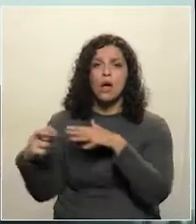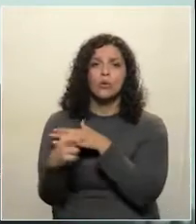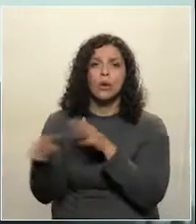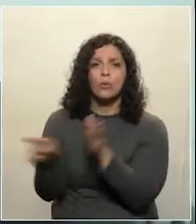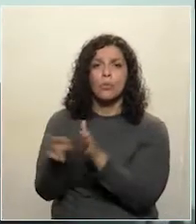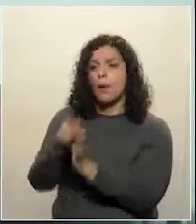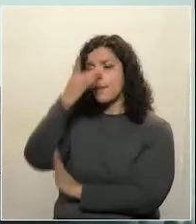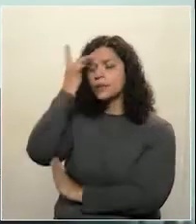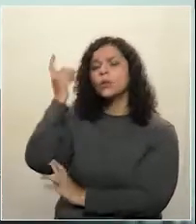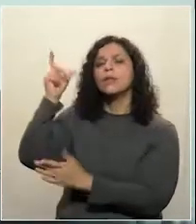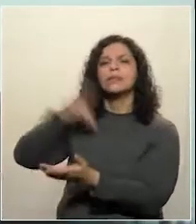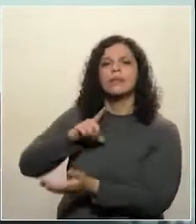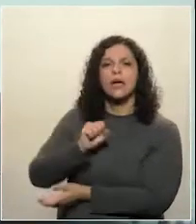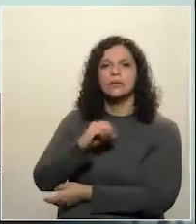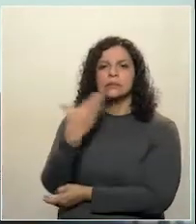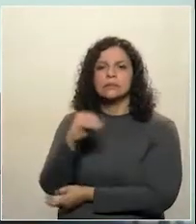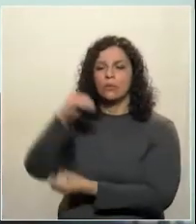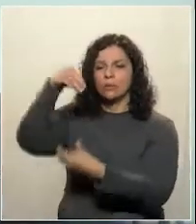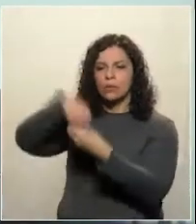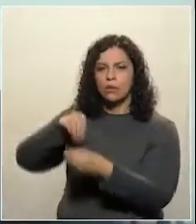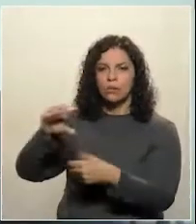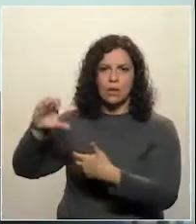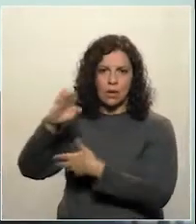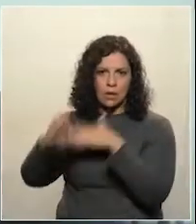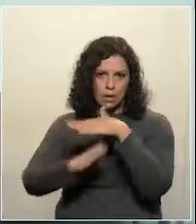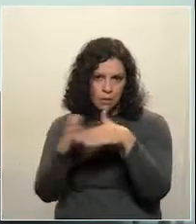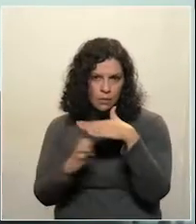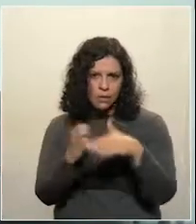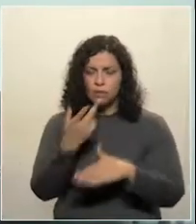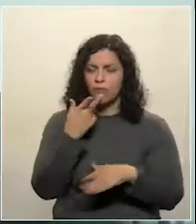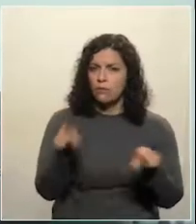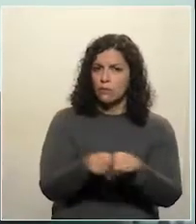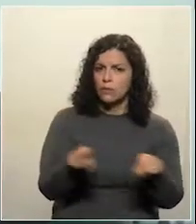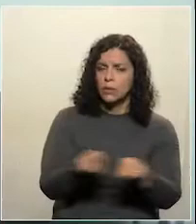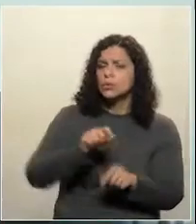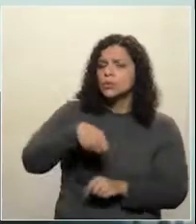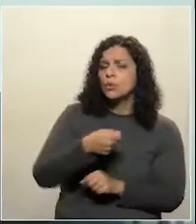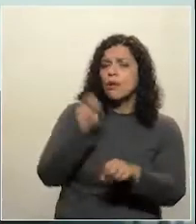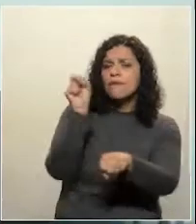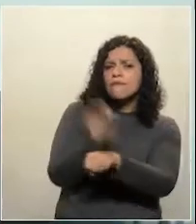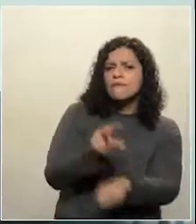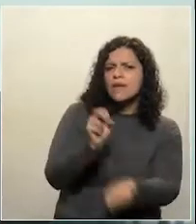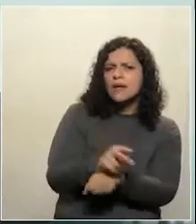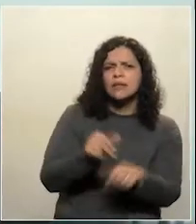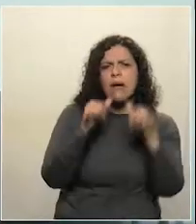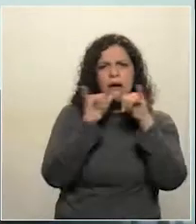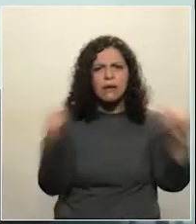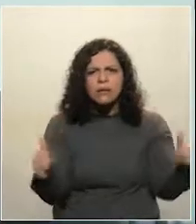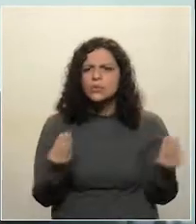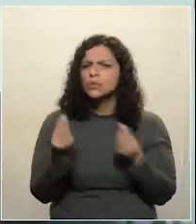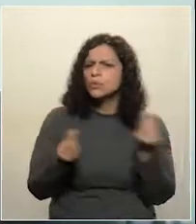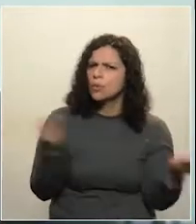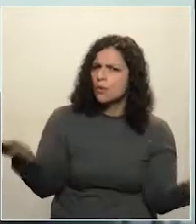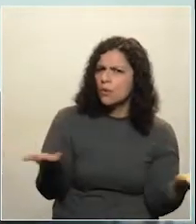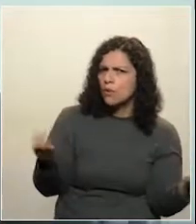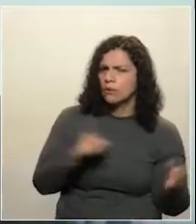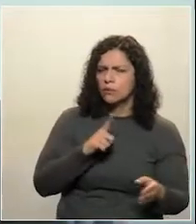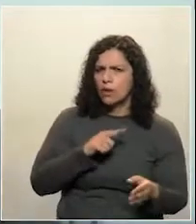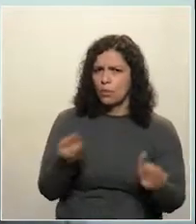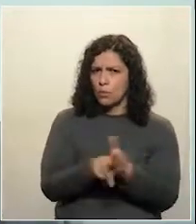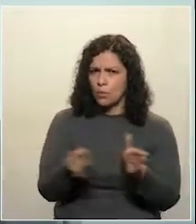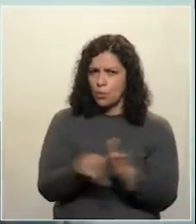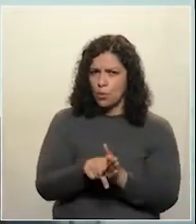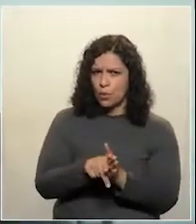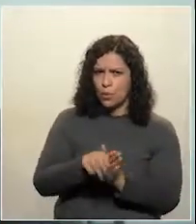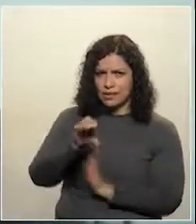Acionistas. Ele permite, quando ele fala em geração e venda de energia, comercialização, eu fico me perguntando se é a